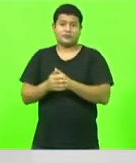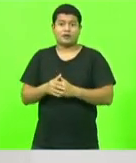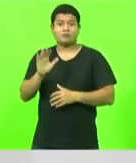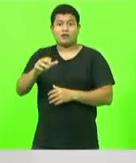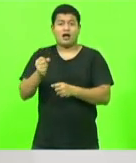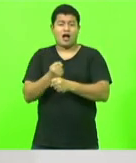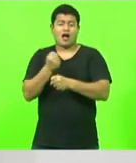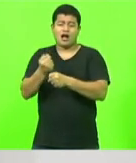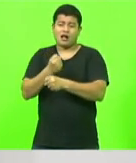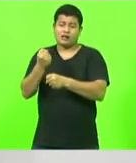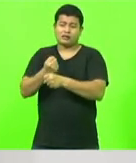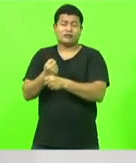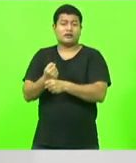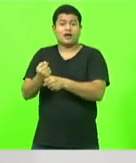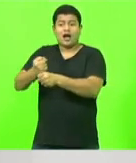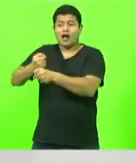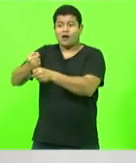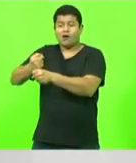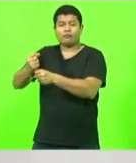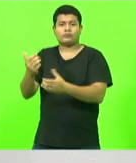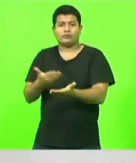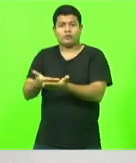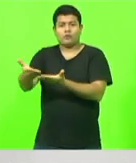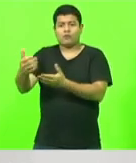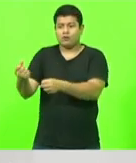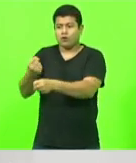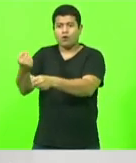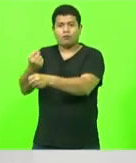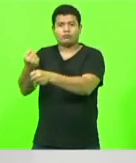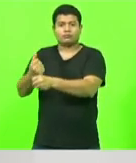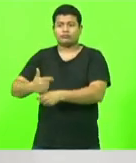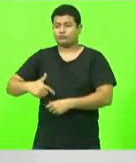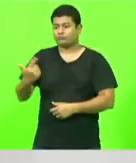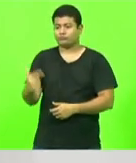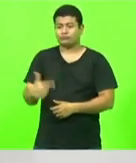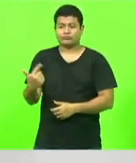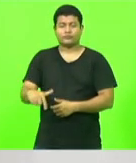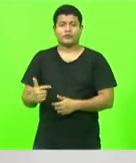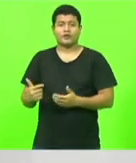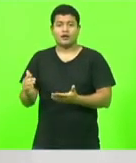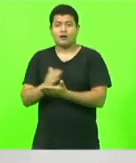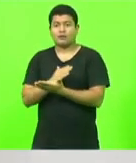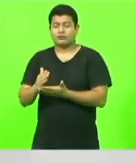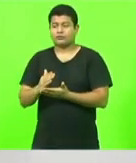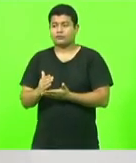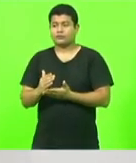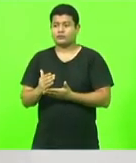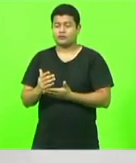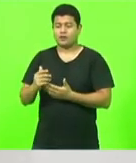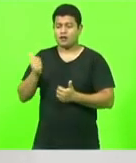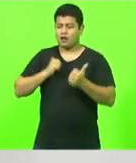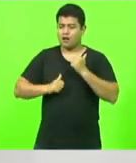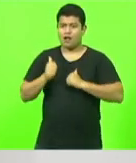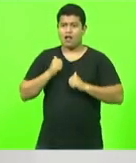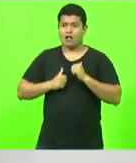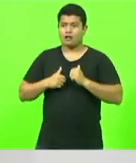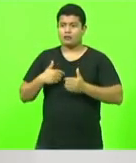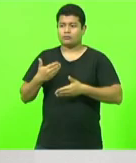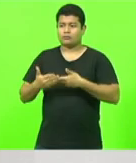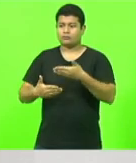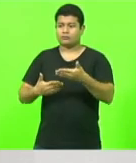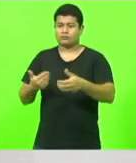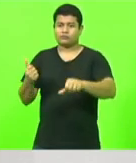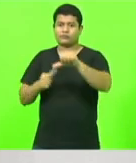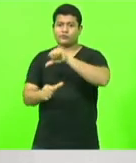obra começar que o sentimento é de total abandono. A esperança deu lugar à sensação de desprezo e nós não